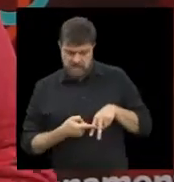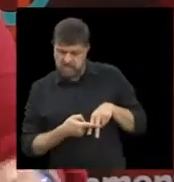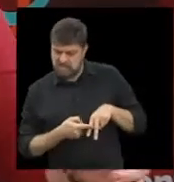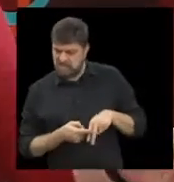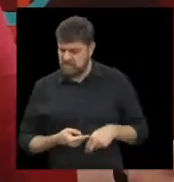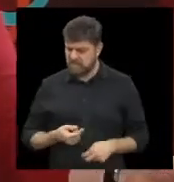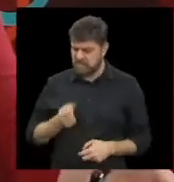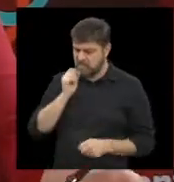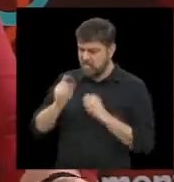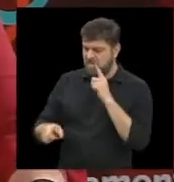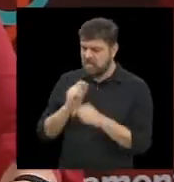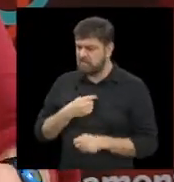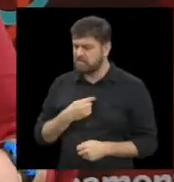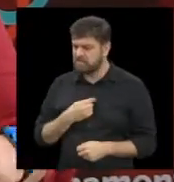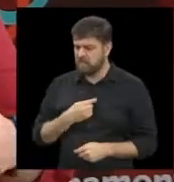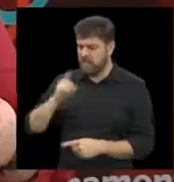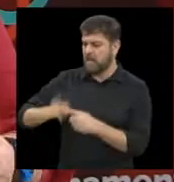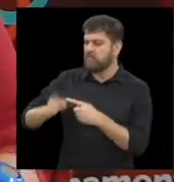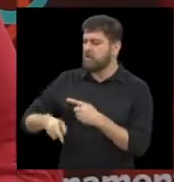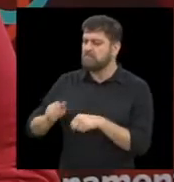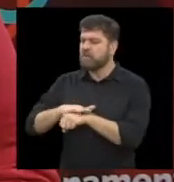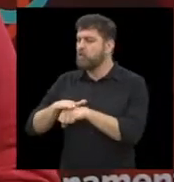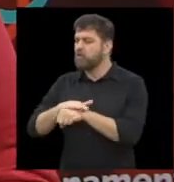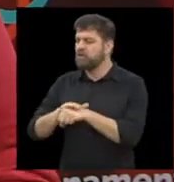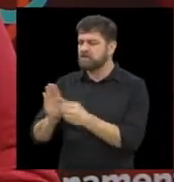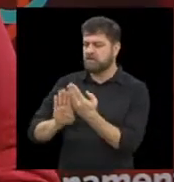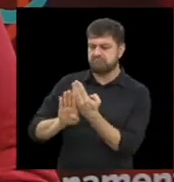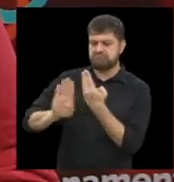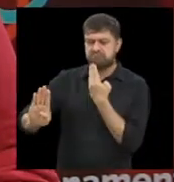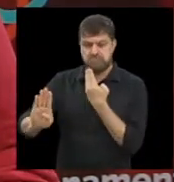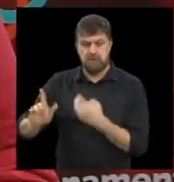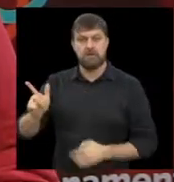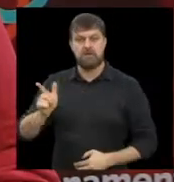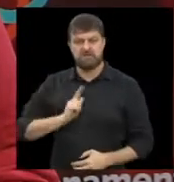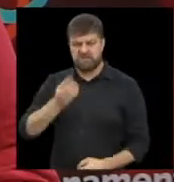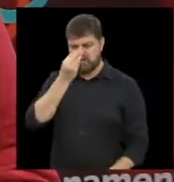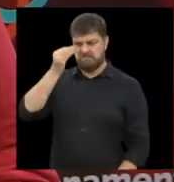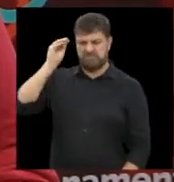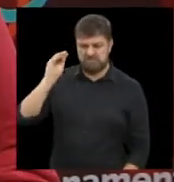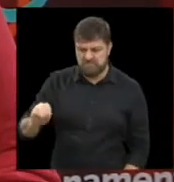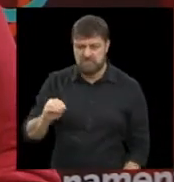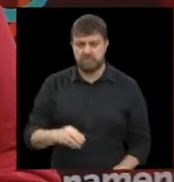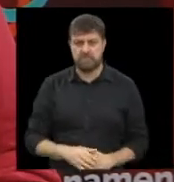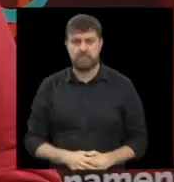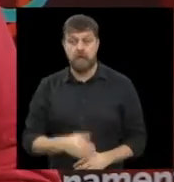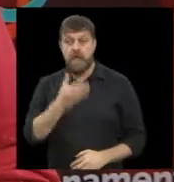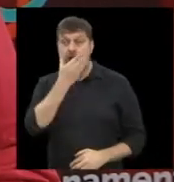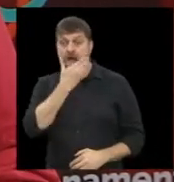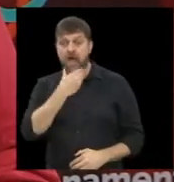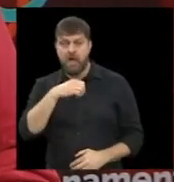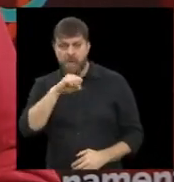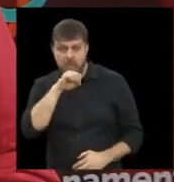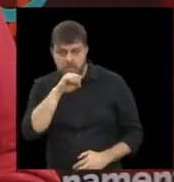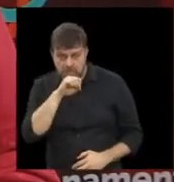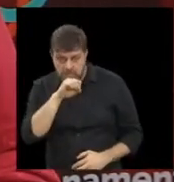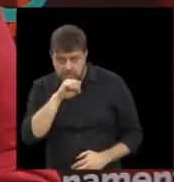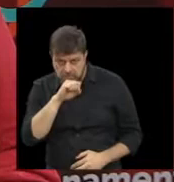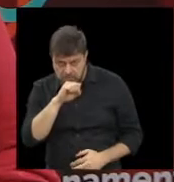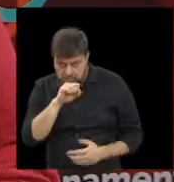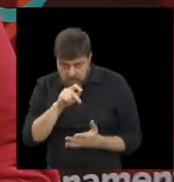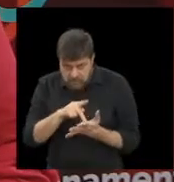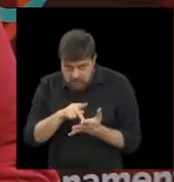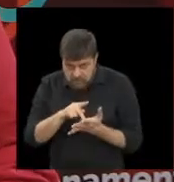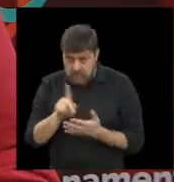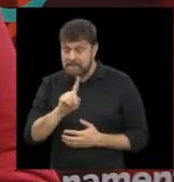não converse com aquele amigo, né. Você... Dos pais para com os filhos, adolescentes? Não, não.